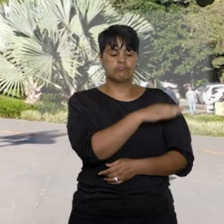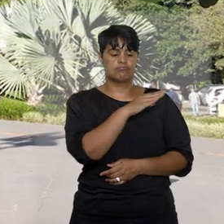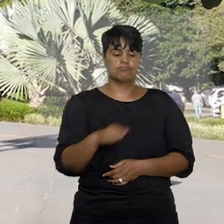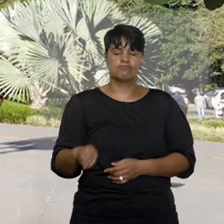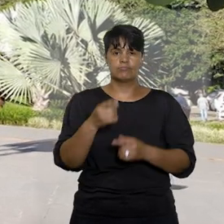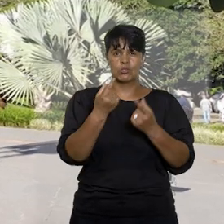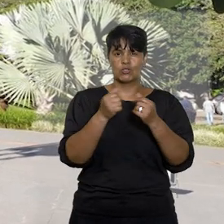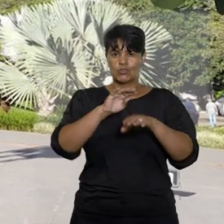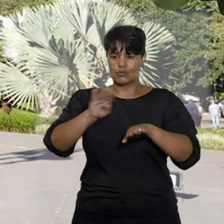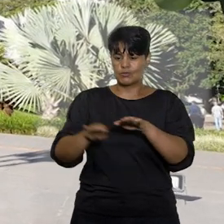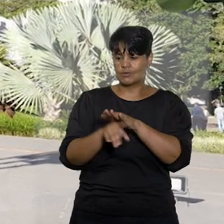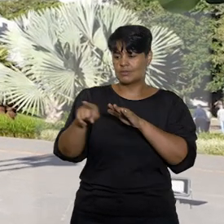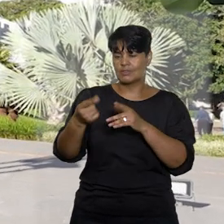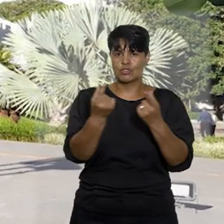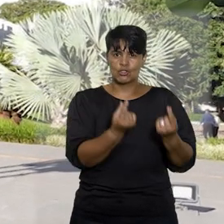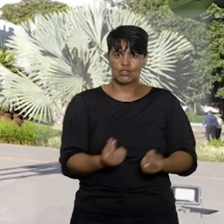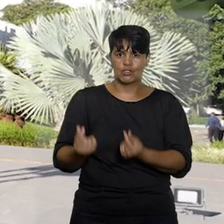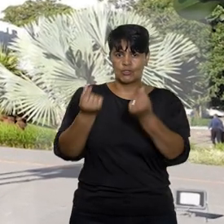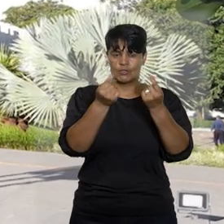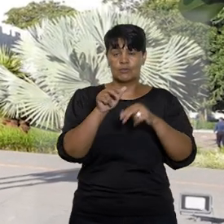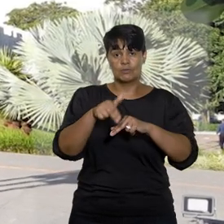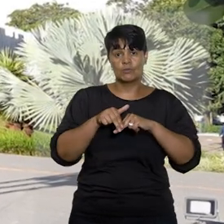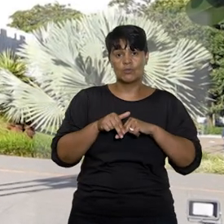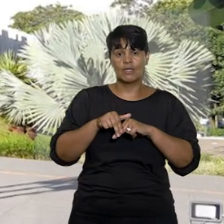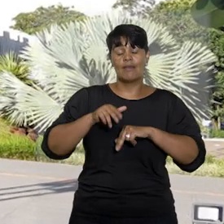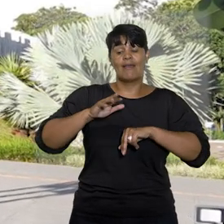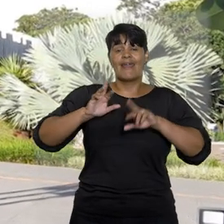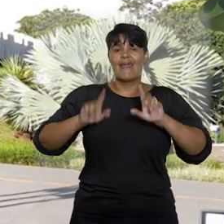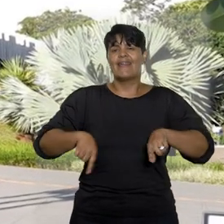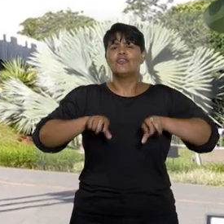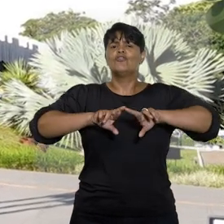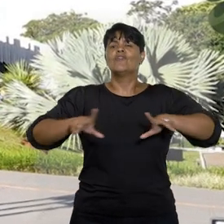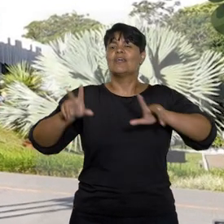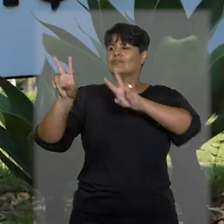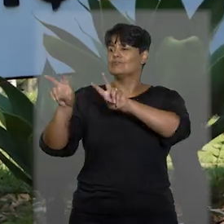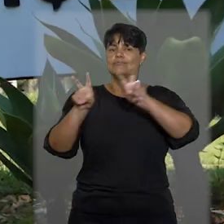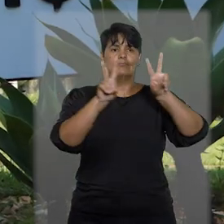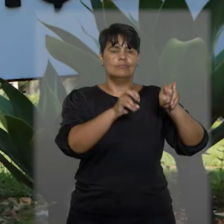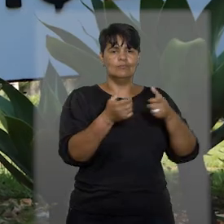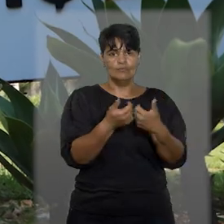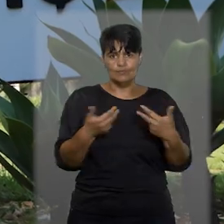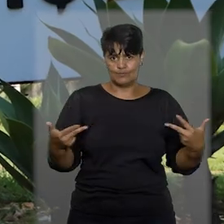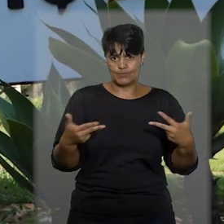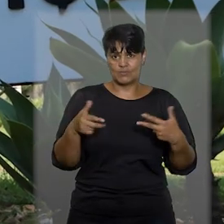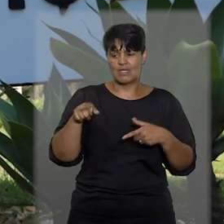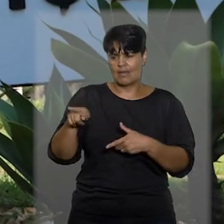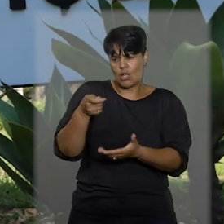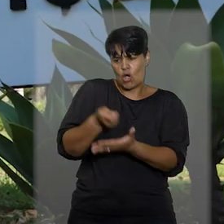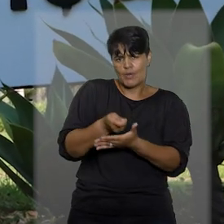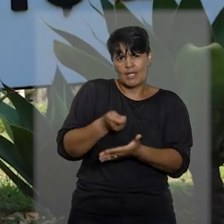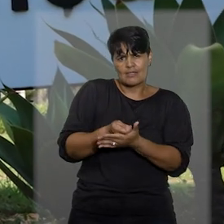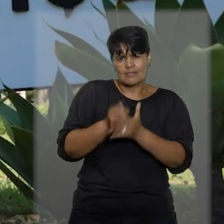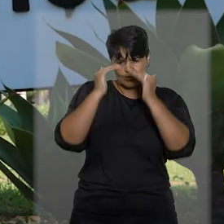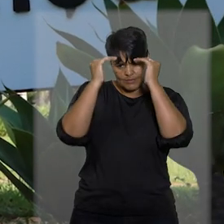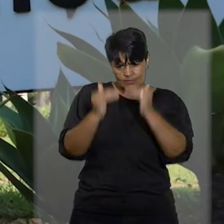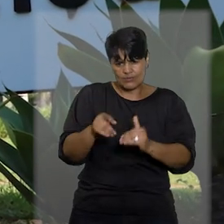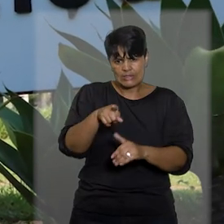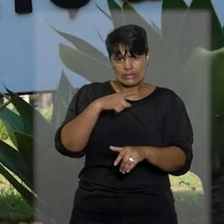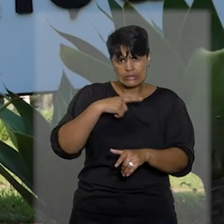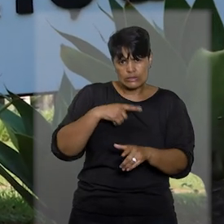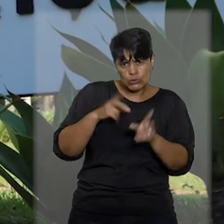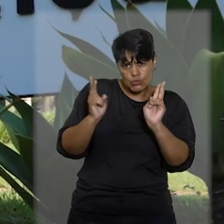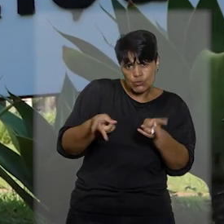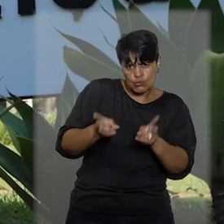submissão do crédito ao plano de recuperação em razão do caráter supostamente incerto da obrigação discutida nos